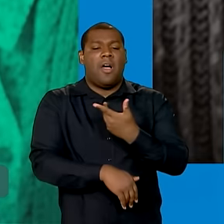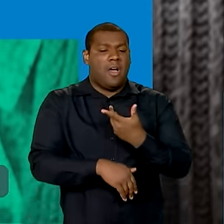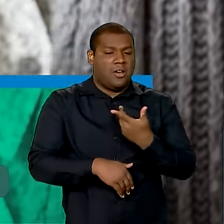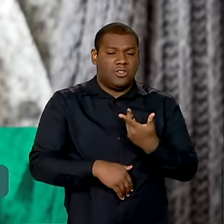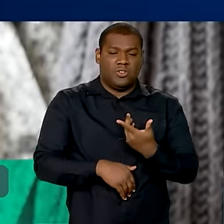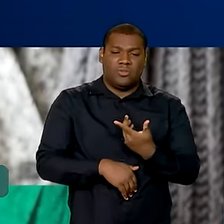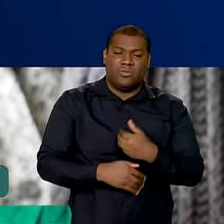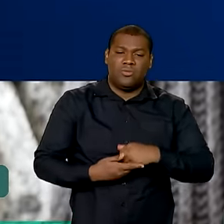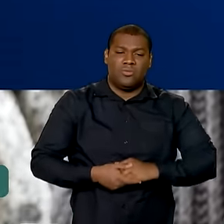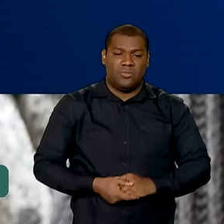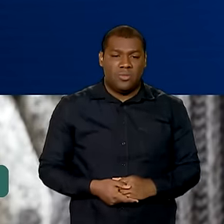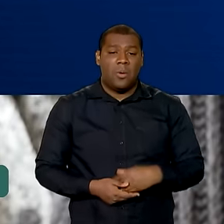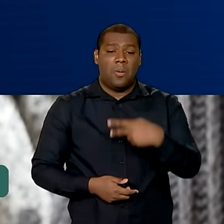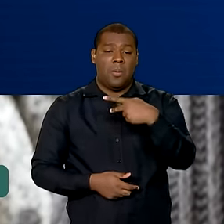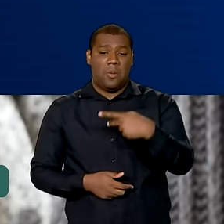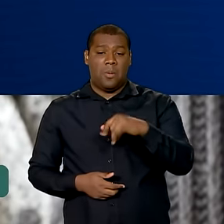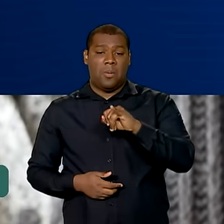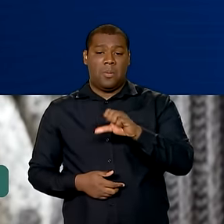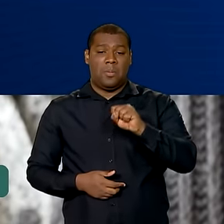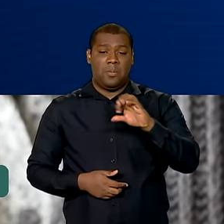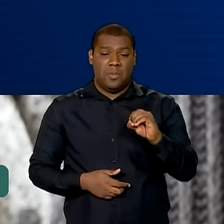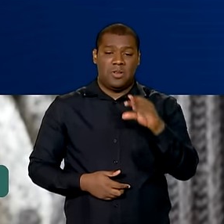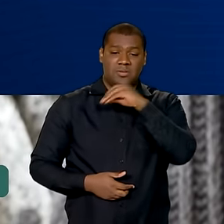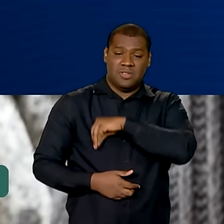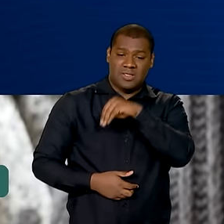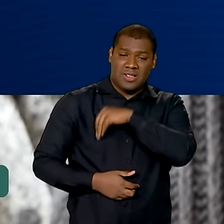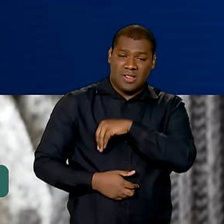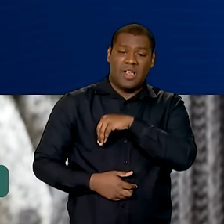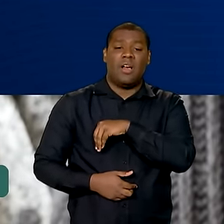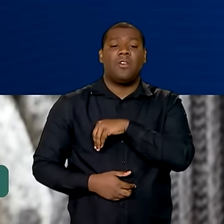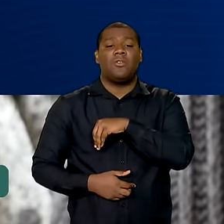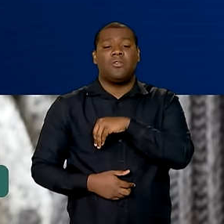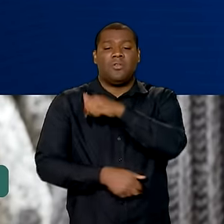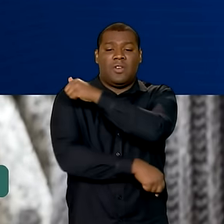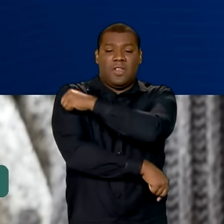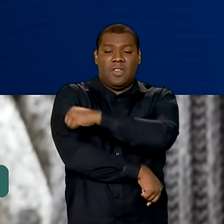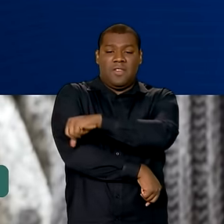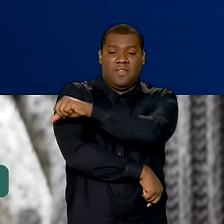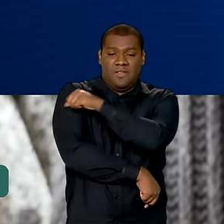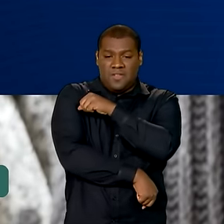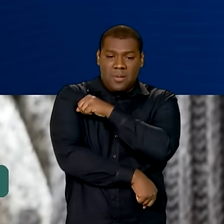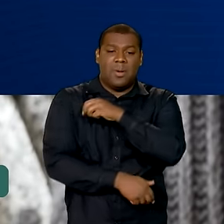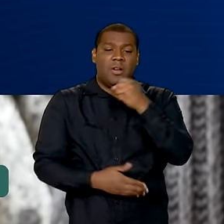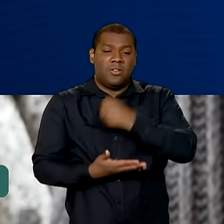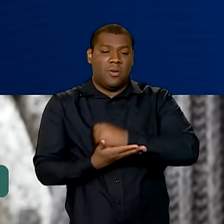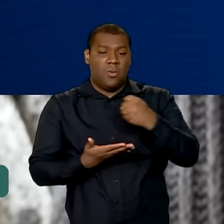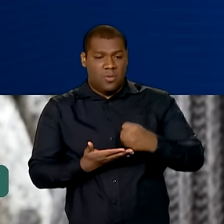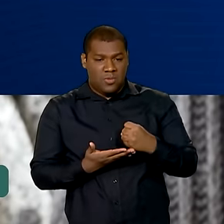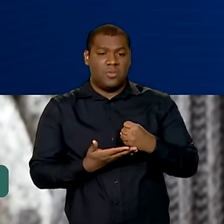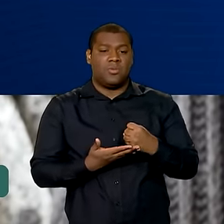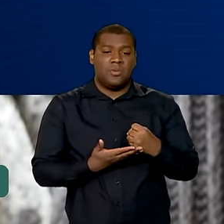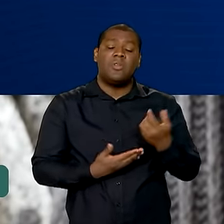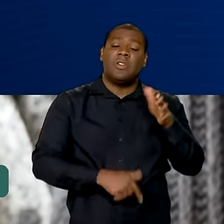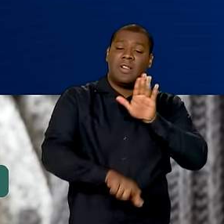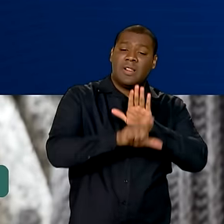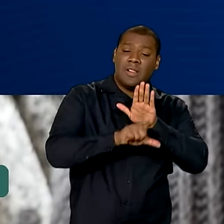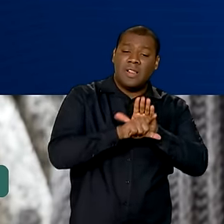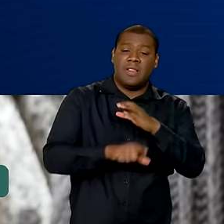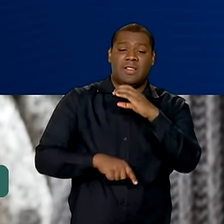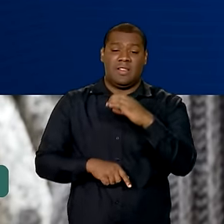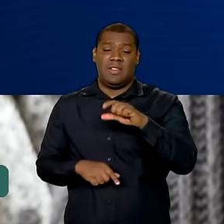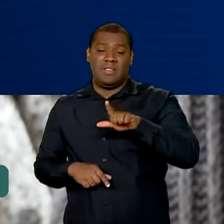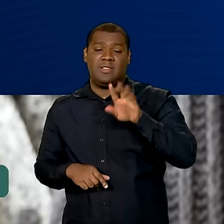O piso salarial dos enfermeiros contratados, sob o regime da Consolidação das Leis do Trabalho,